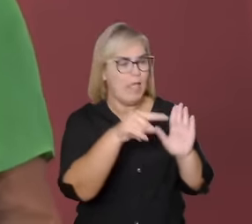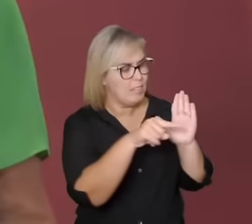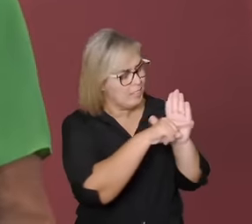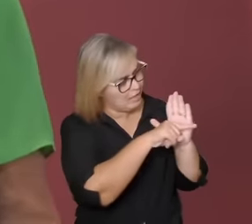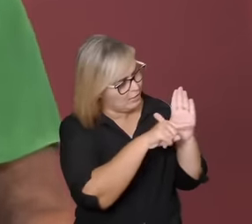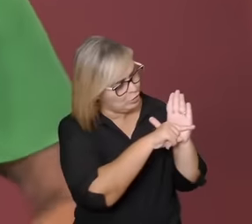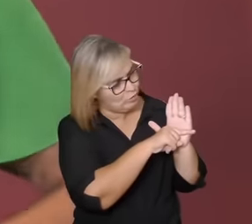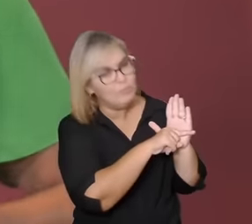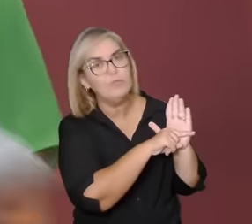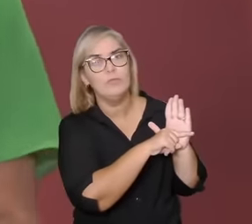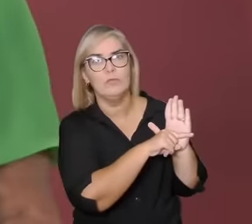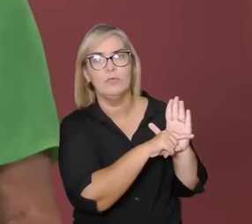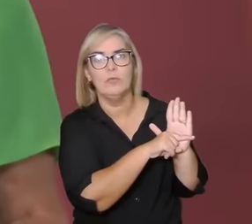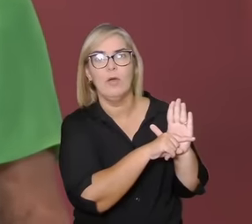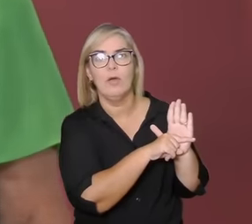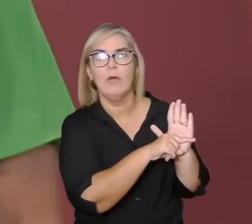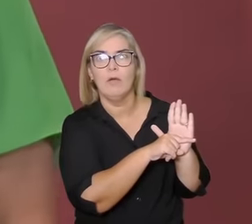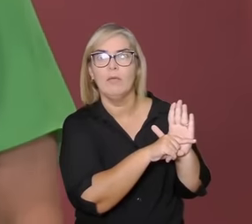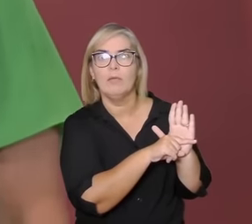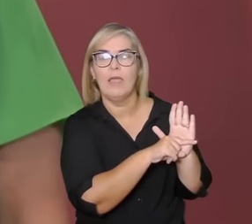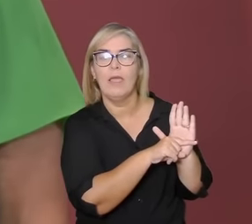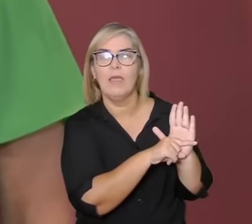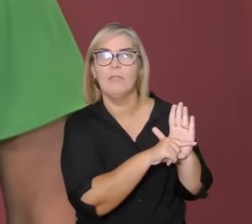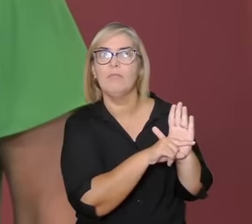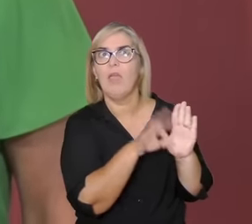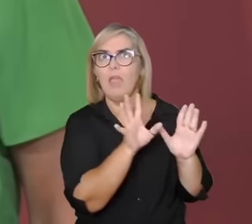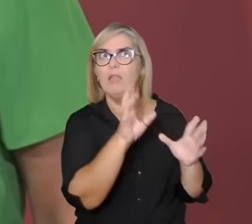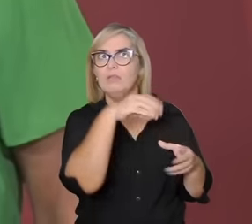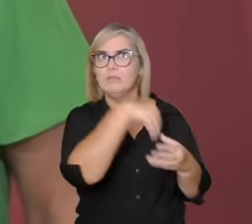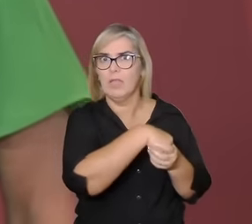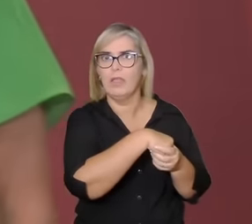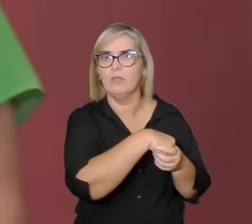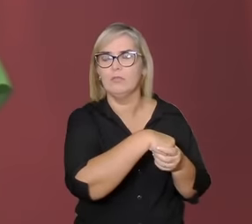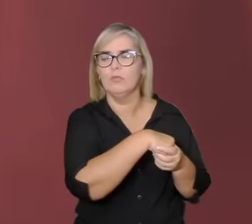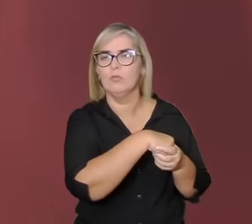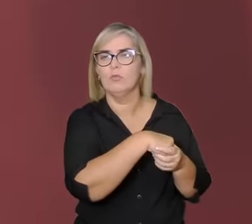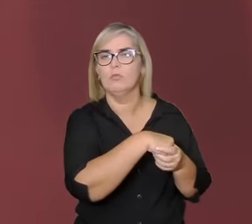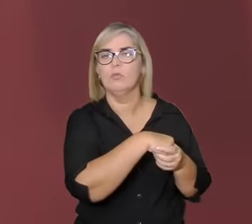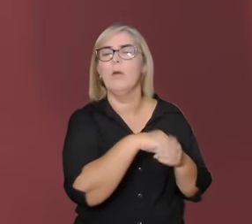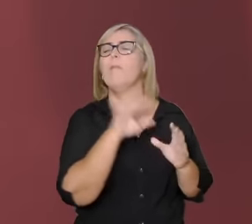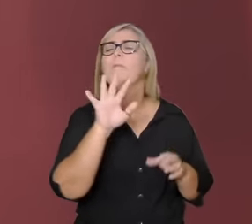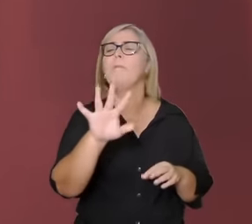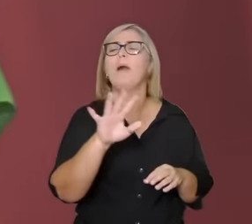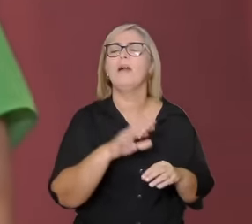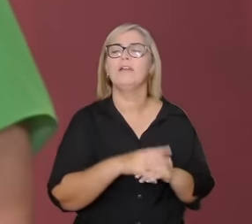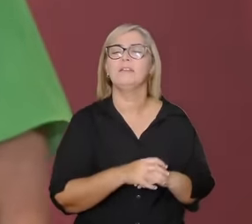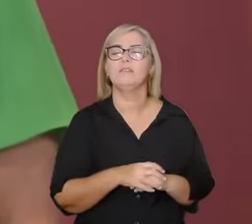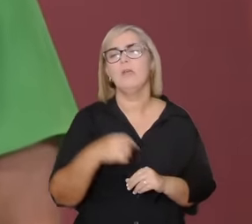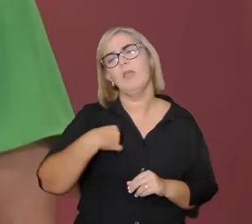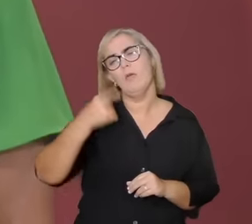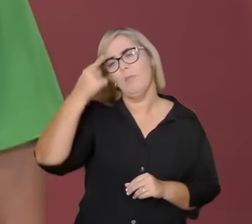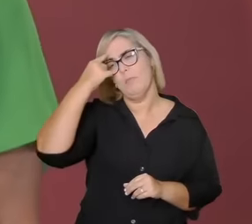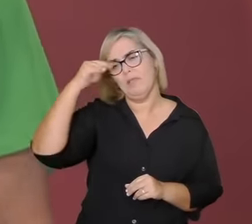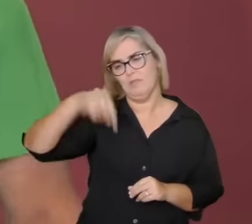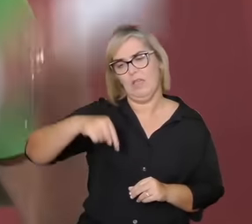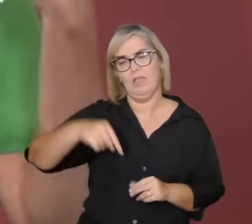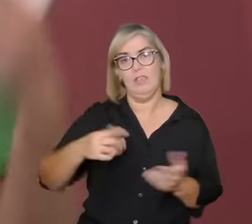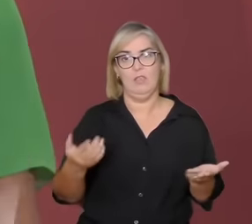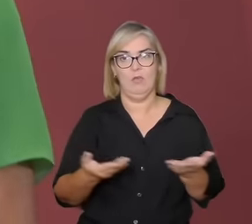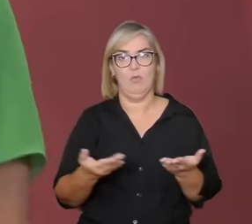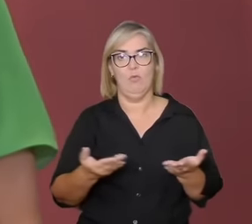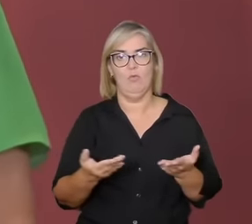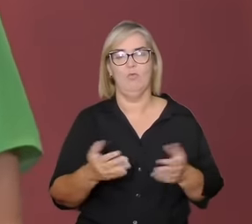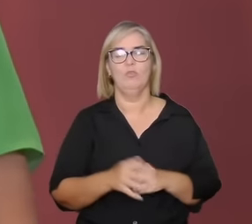também está incorporado dentro desse sentimento mas o que eu penso aqui hoje você me